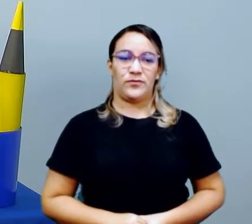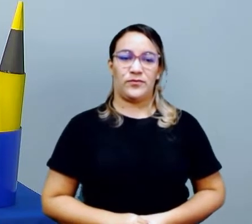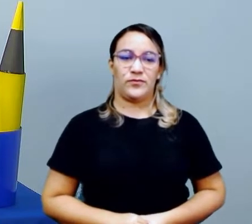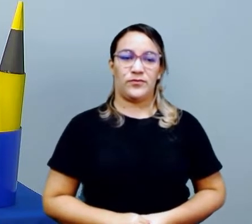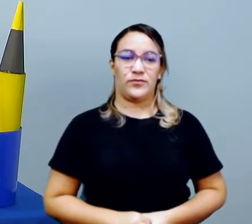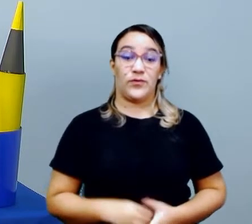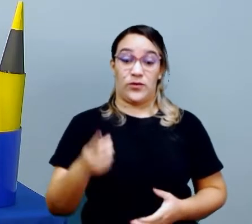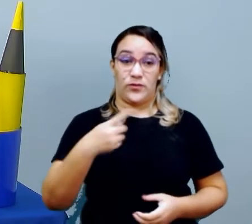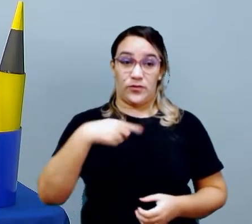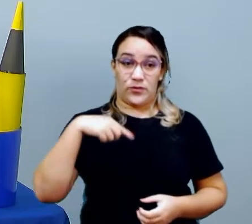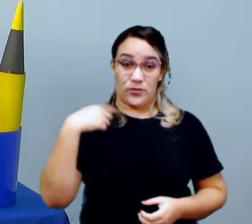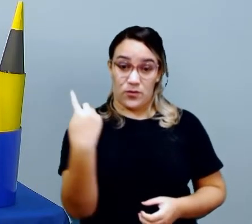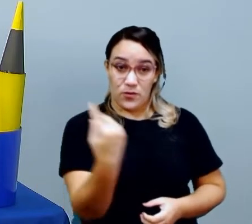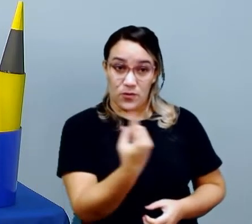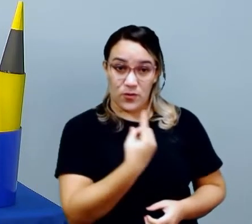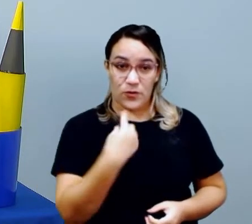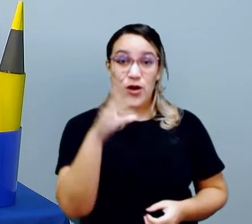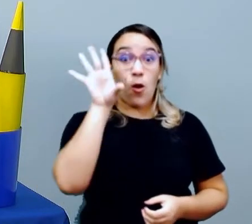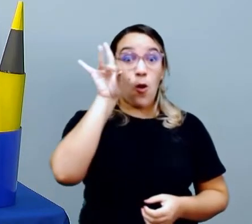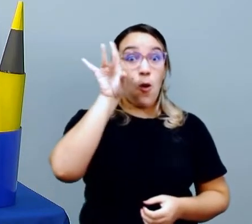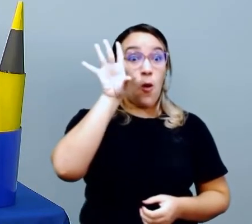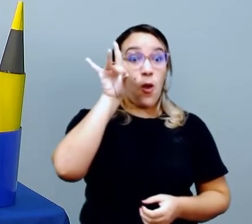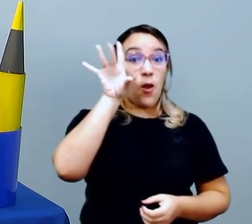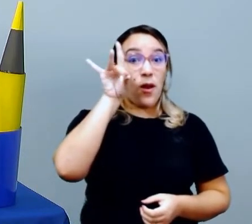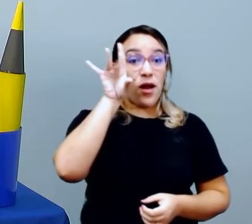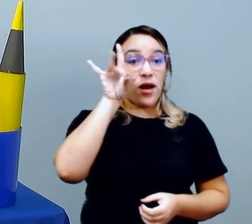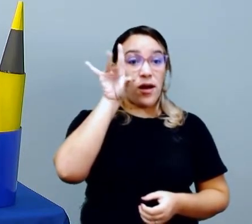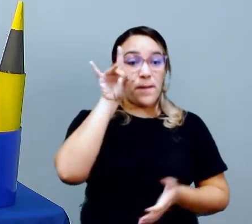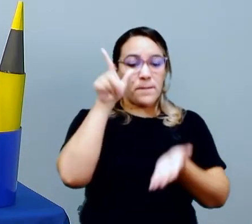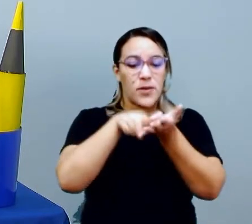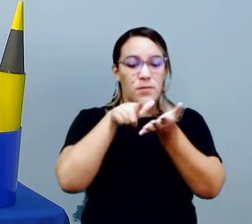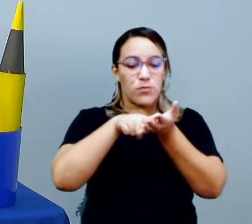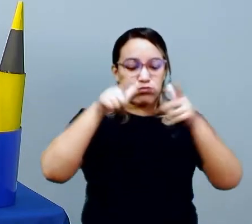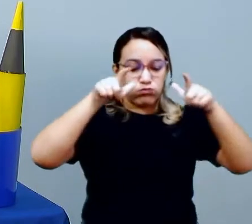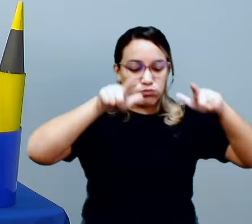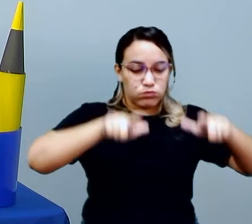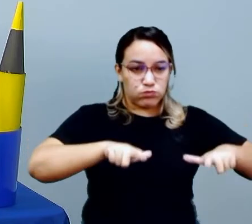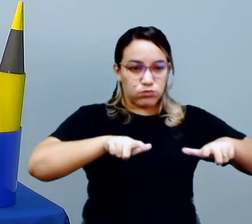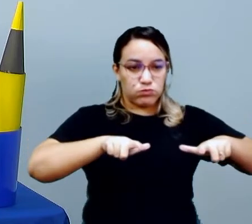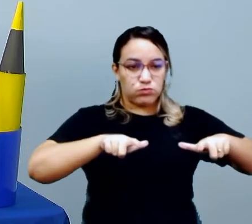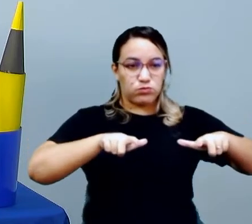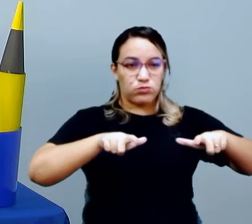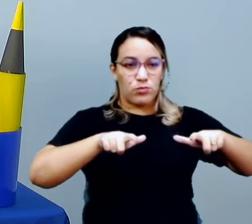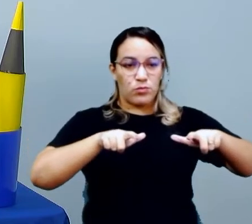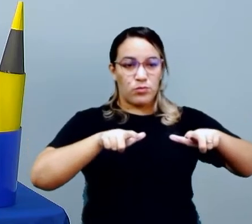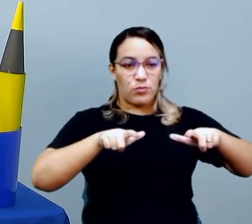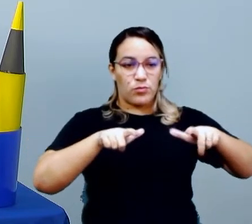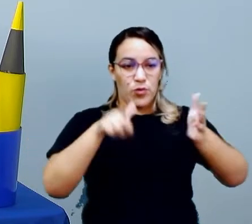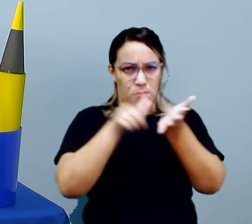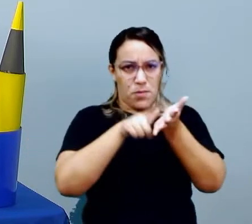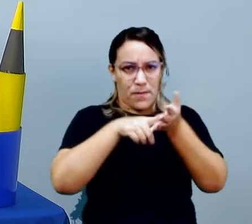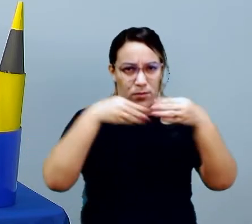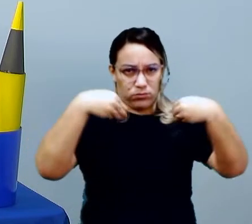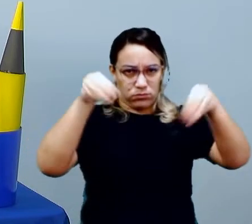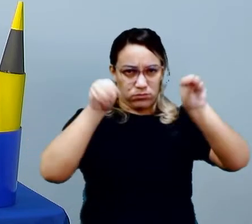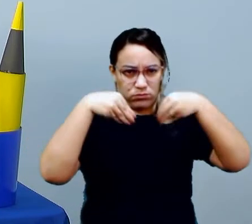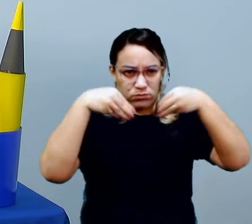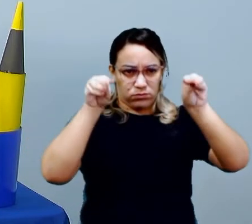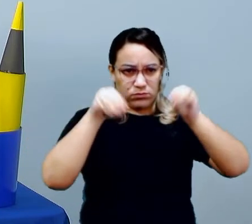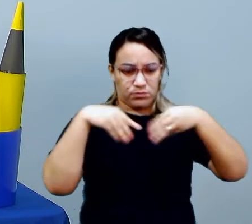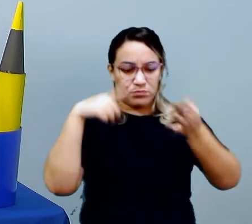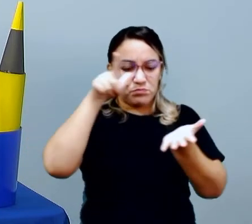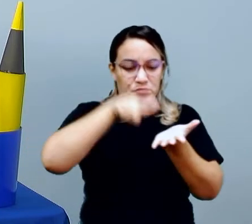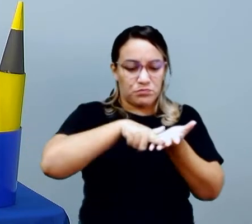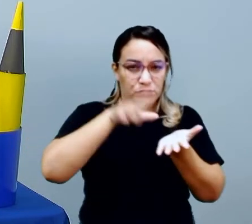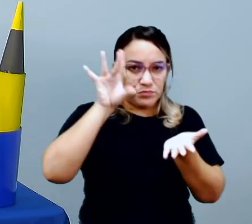Nós vamos pegar a nossa cola, ó, para colarmos aqui os três círculos